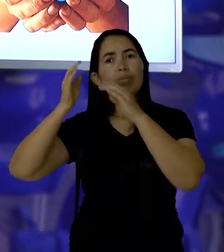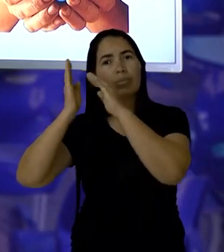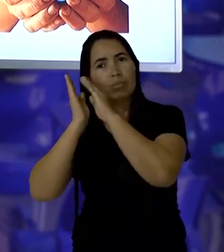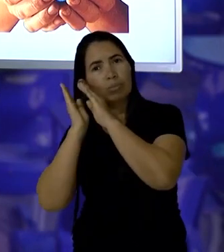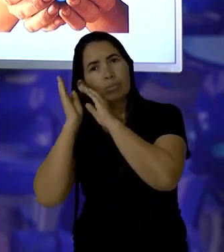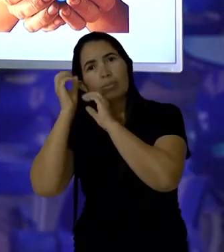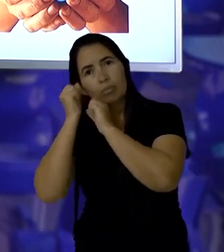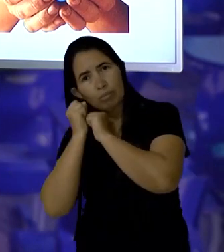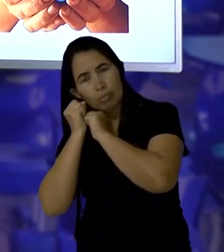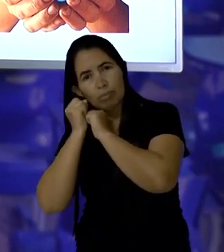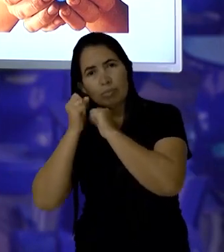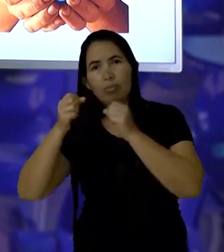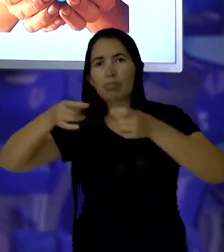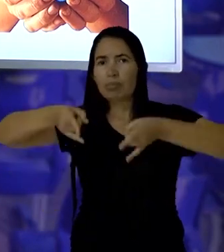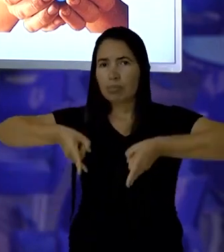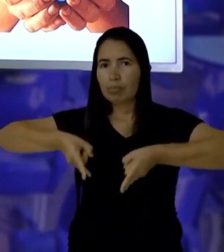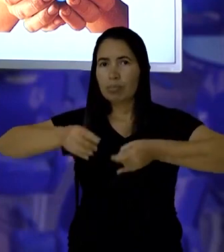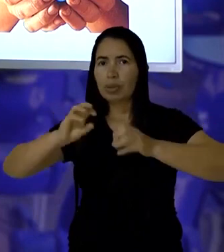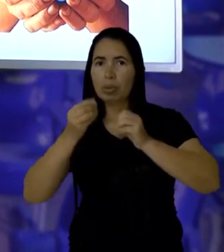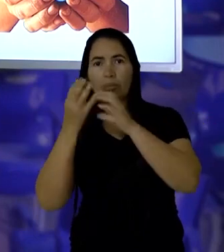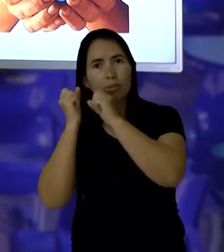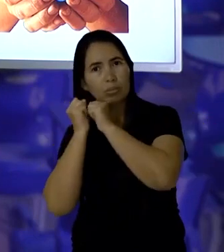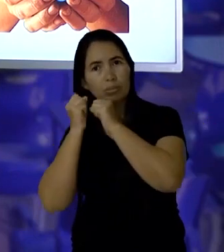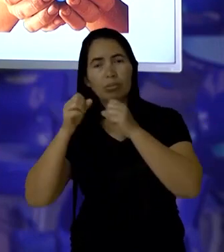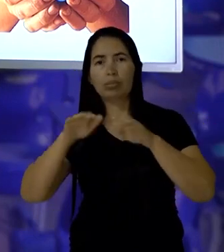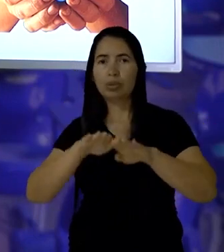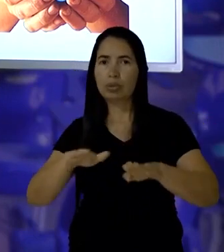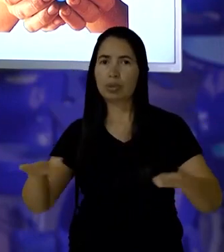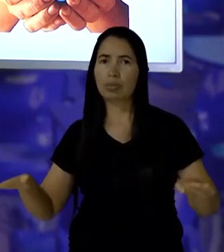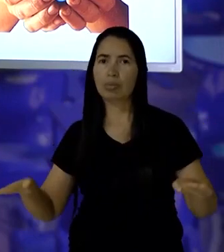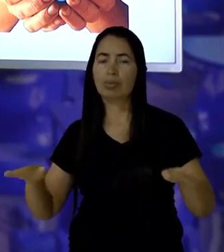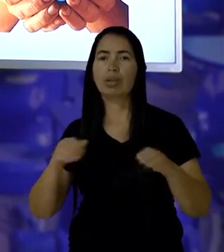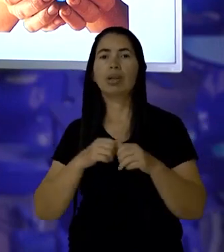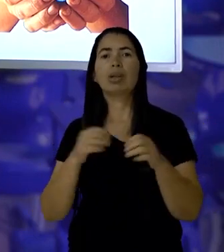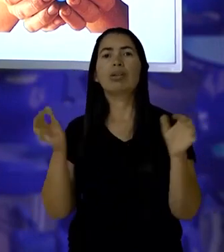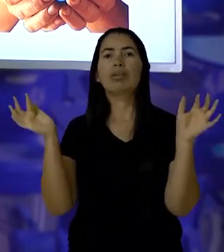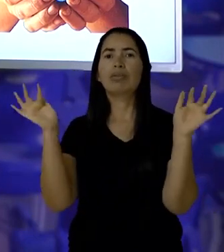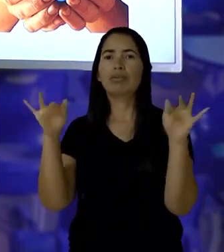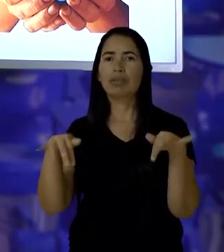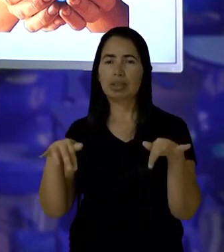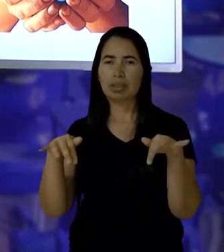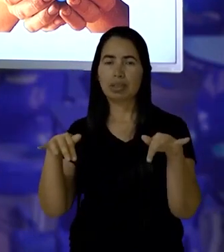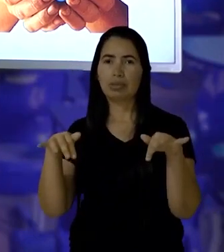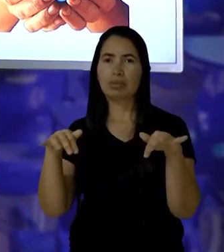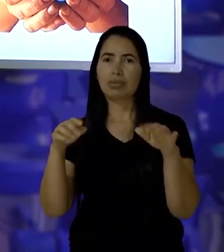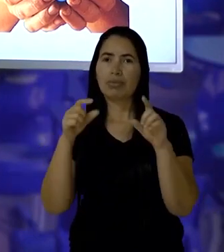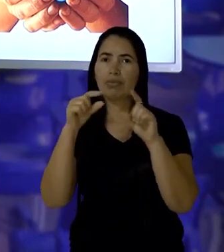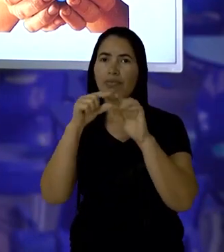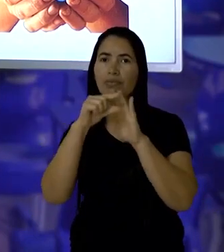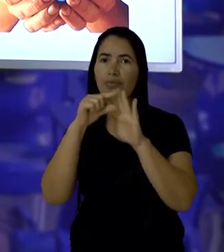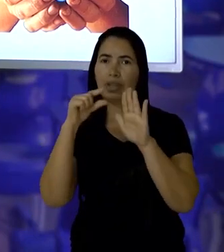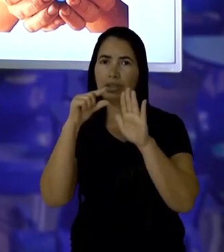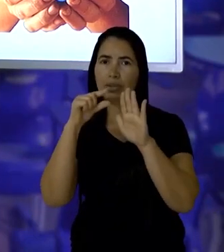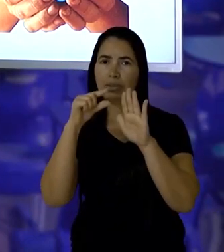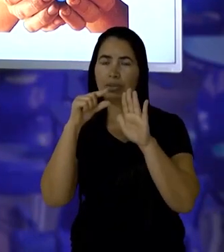na cama ou no chão. Nosso poema termina com o seguinte verso.